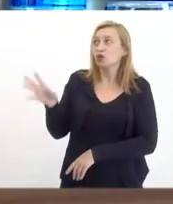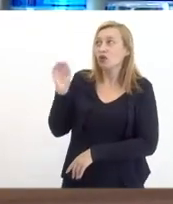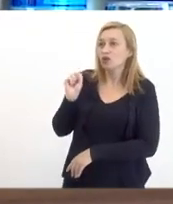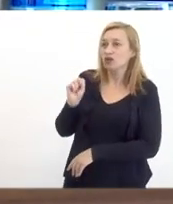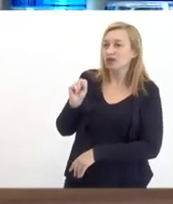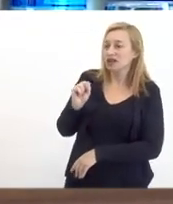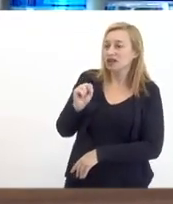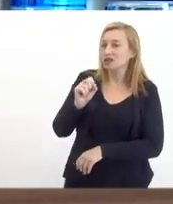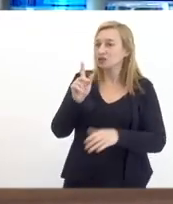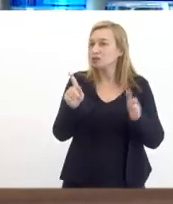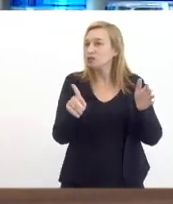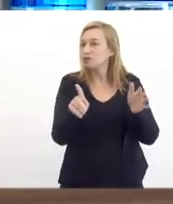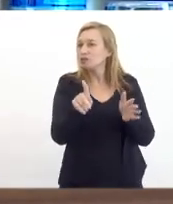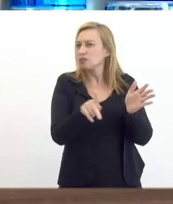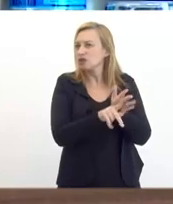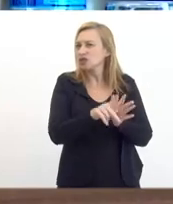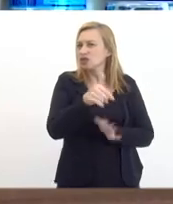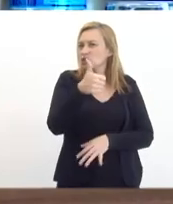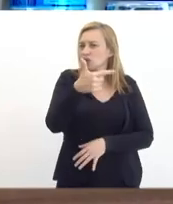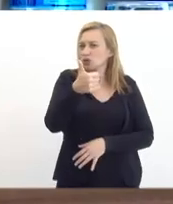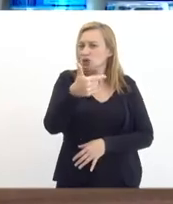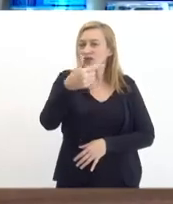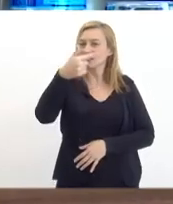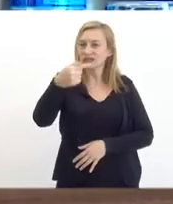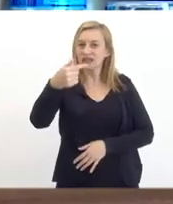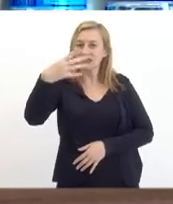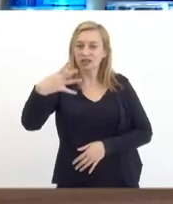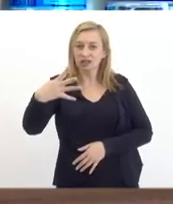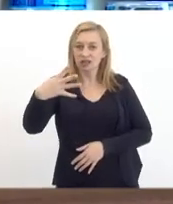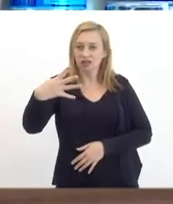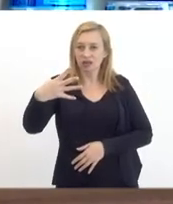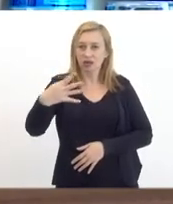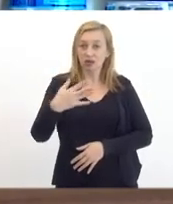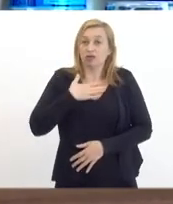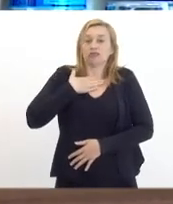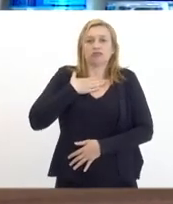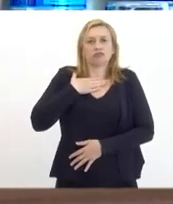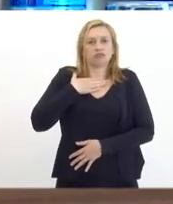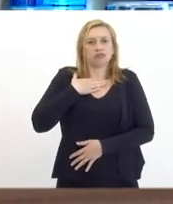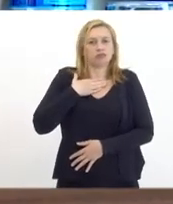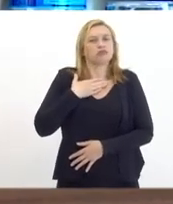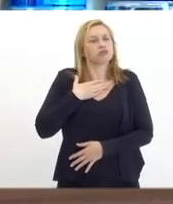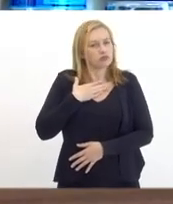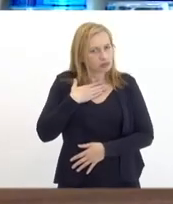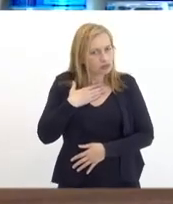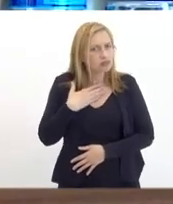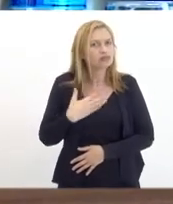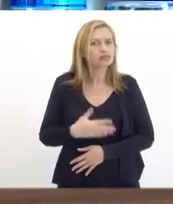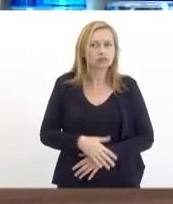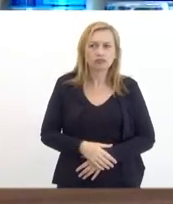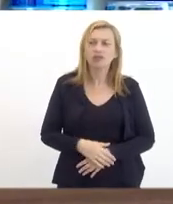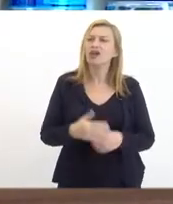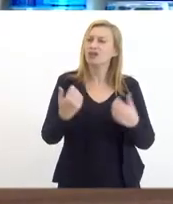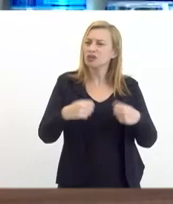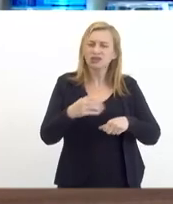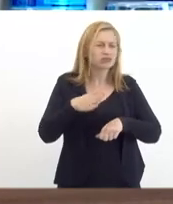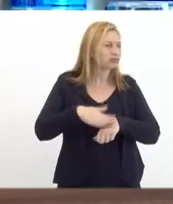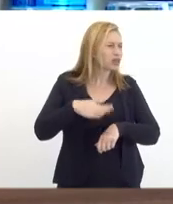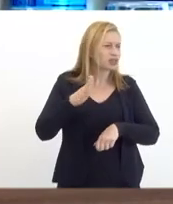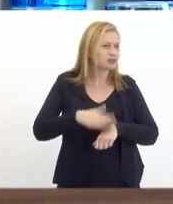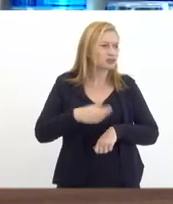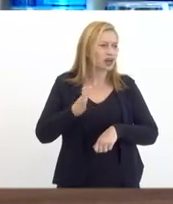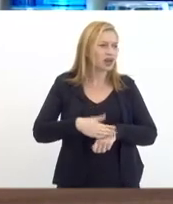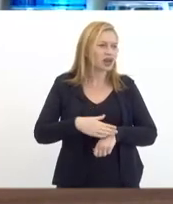do projeto 12.734 me assusta me assusta muito precisamos cada vez mais